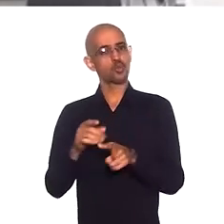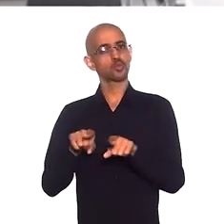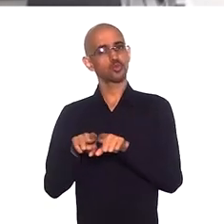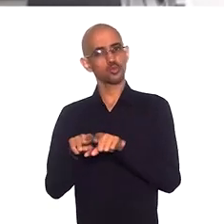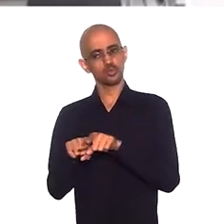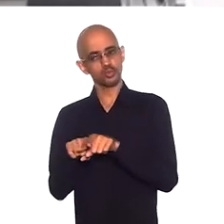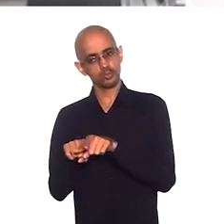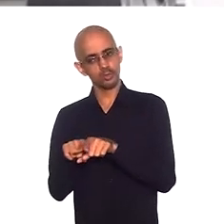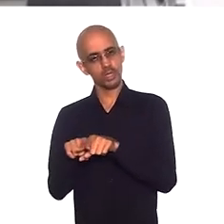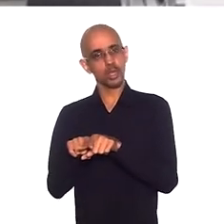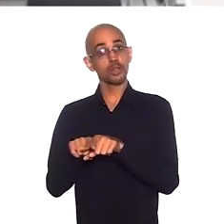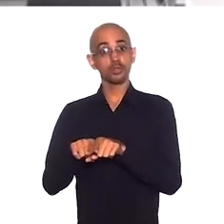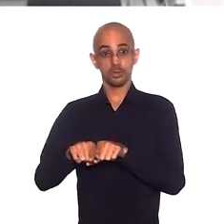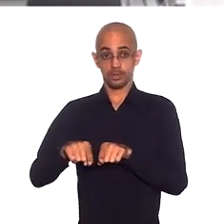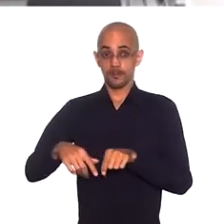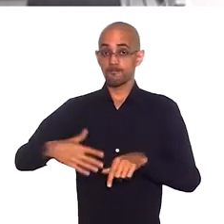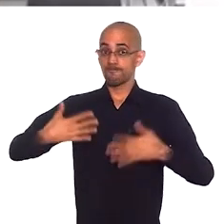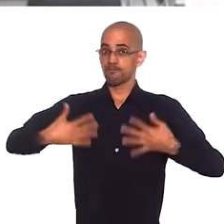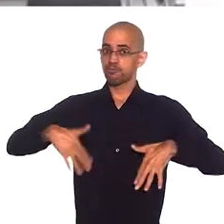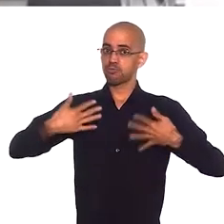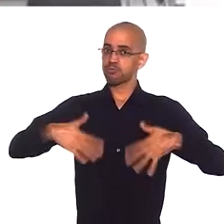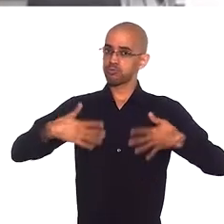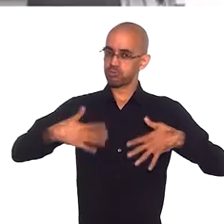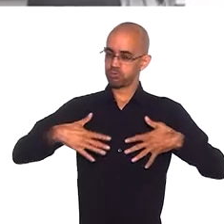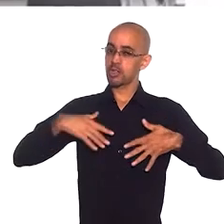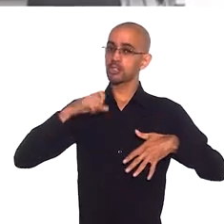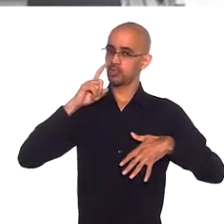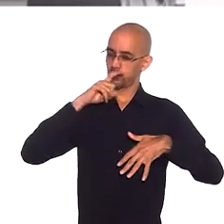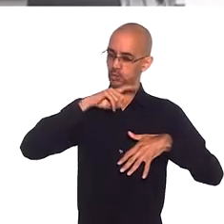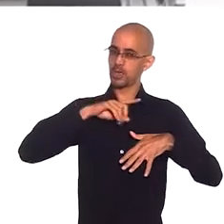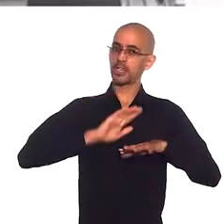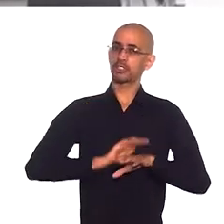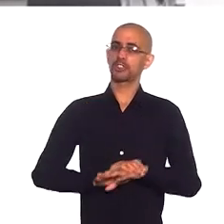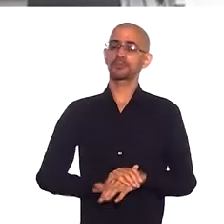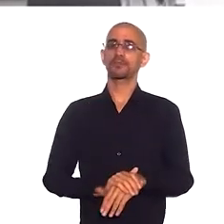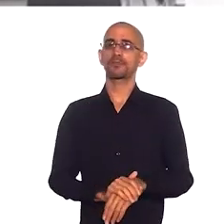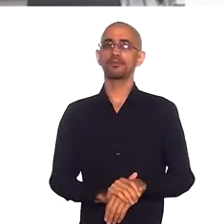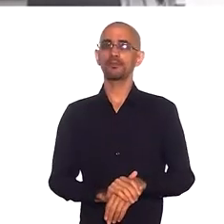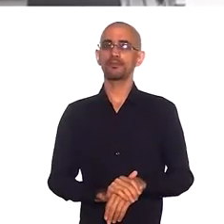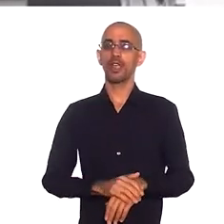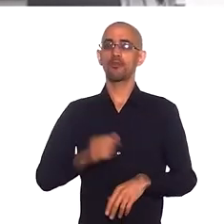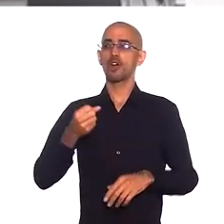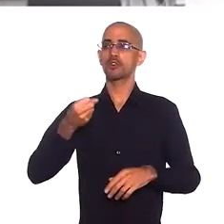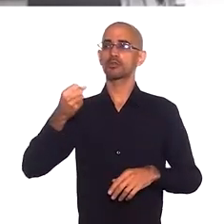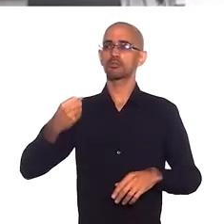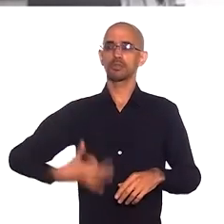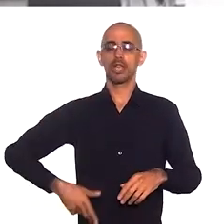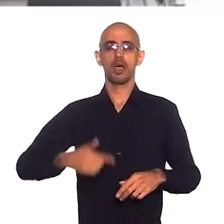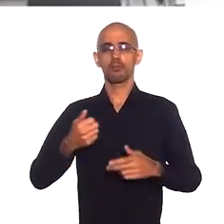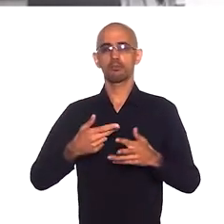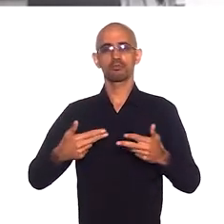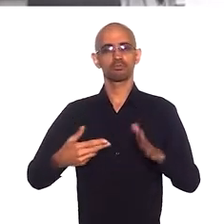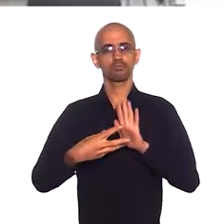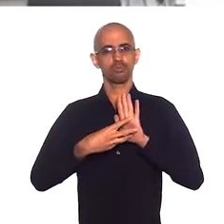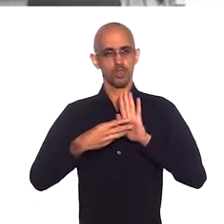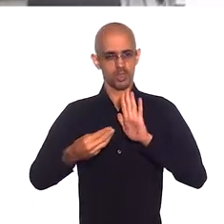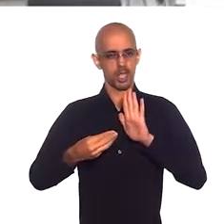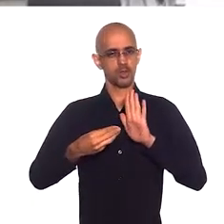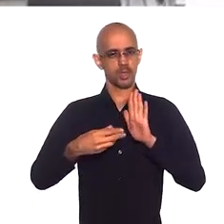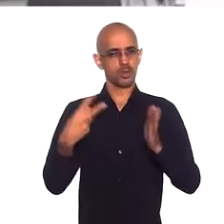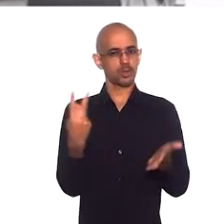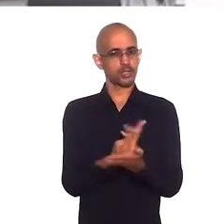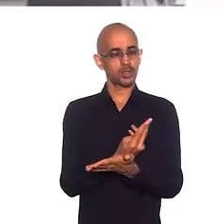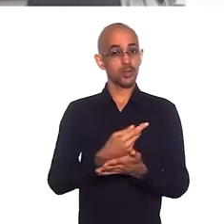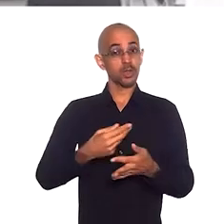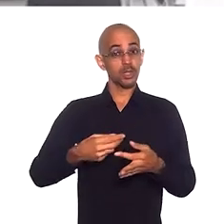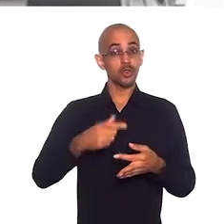solidária, aí passando muita perda. Vou citar um caso específico onde a gente se especializou e deu certo durante a